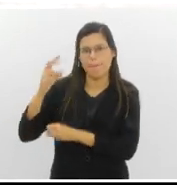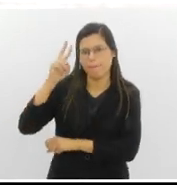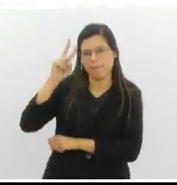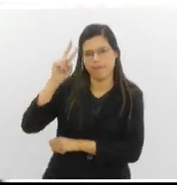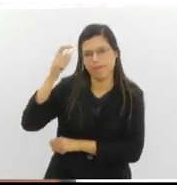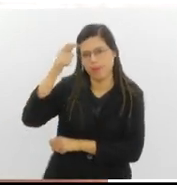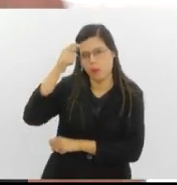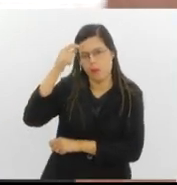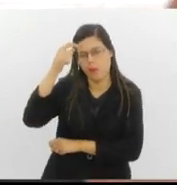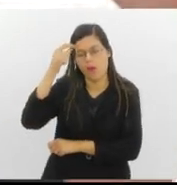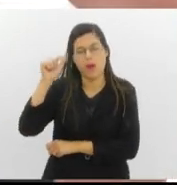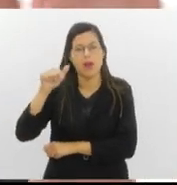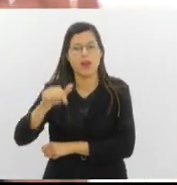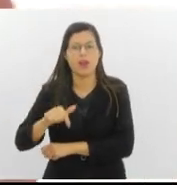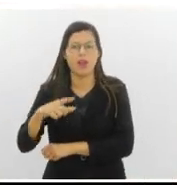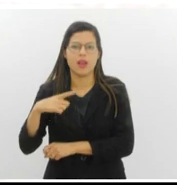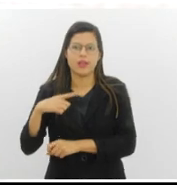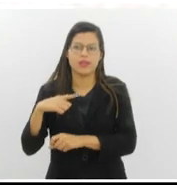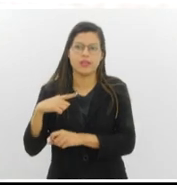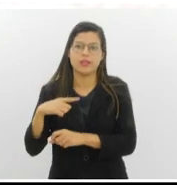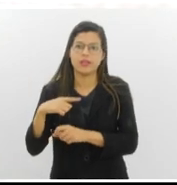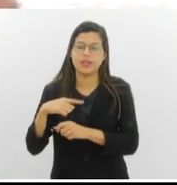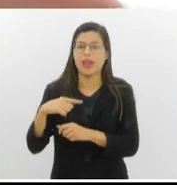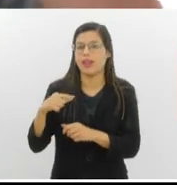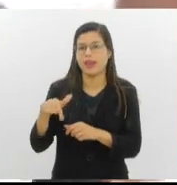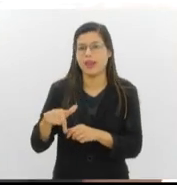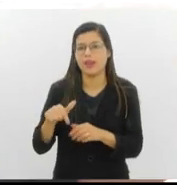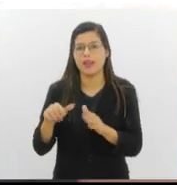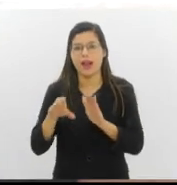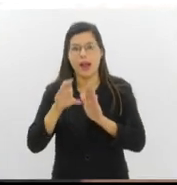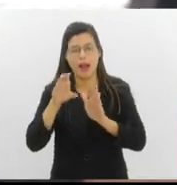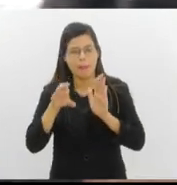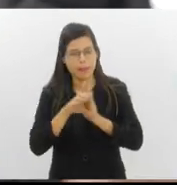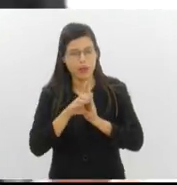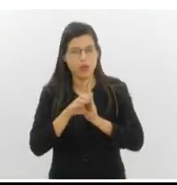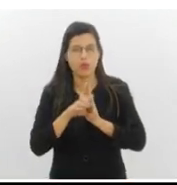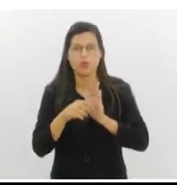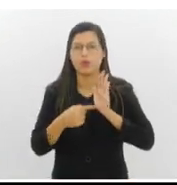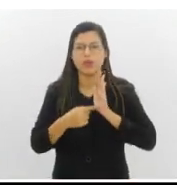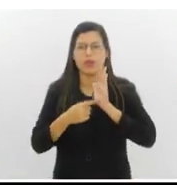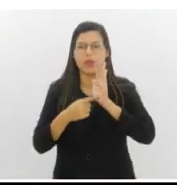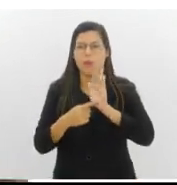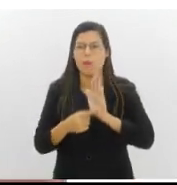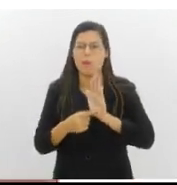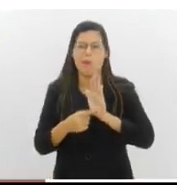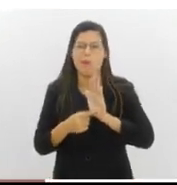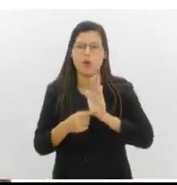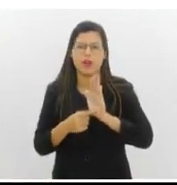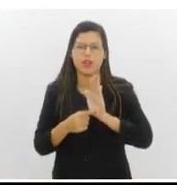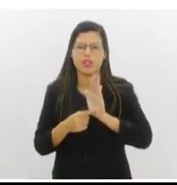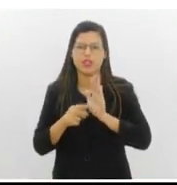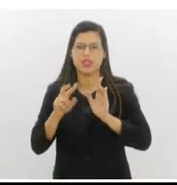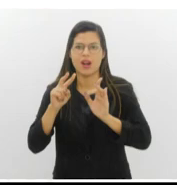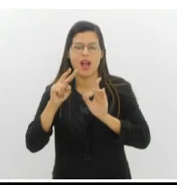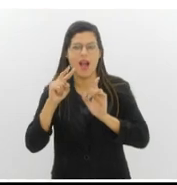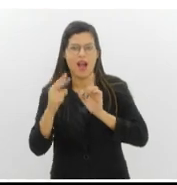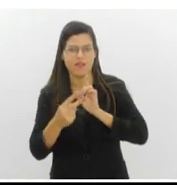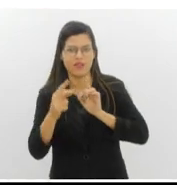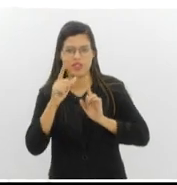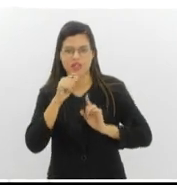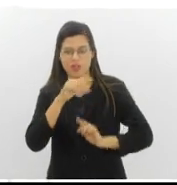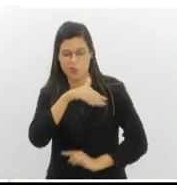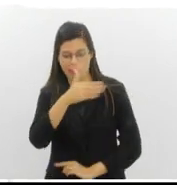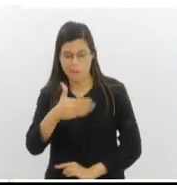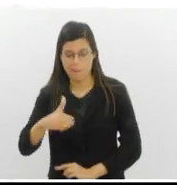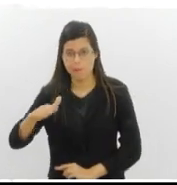tem capítulos que abrem séculos que mostram uma vista da cidade, o rio é visto a partir do mar, e